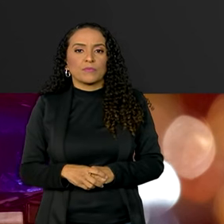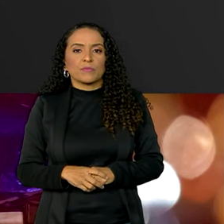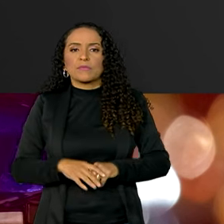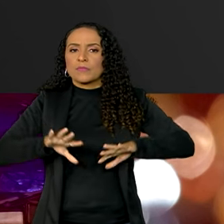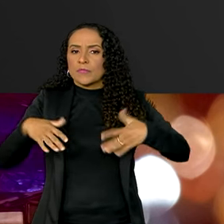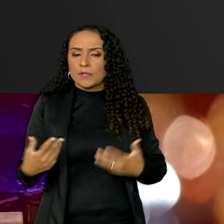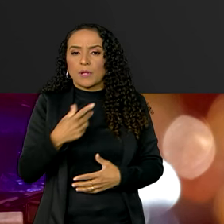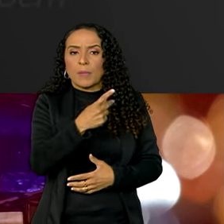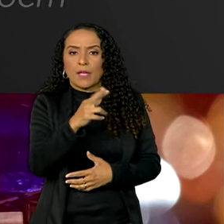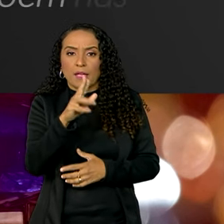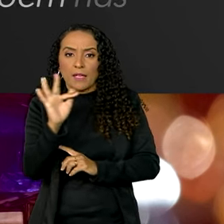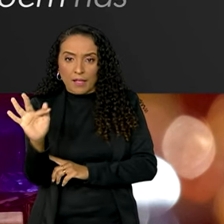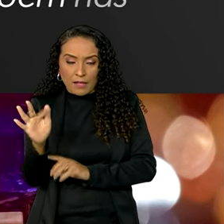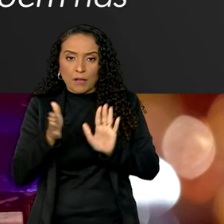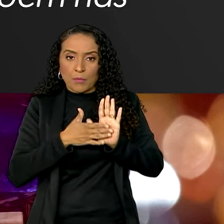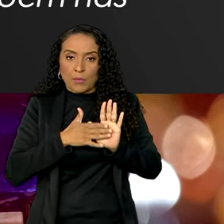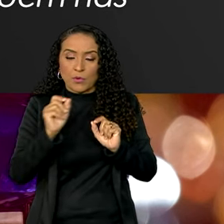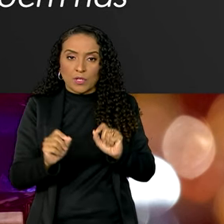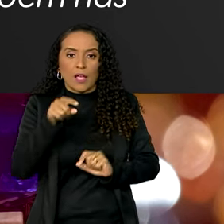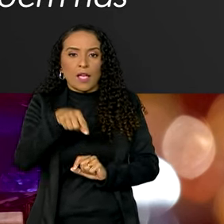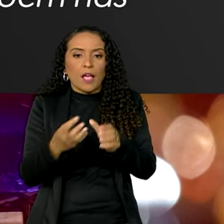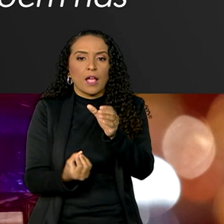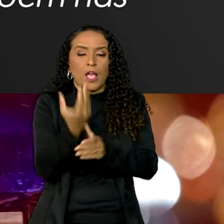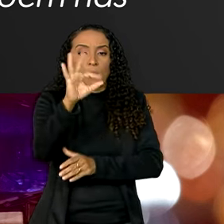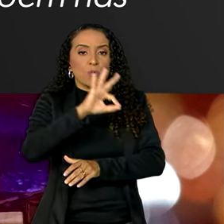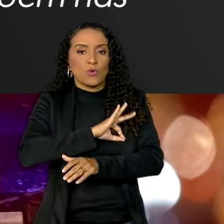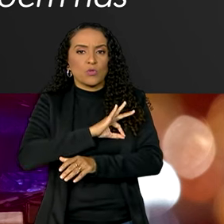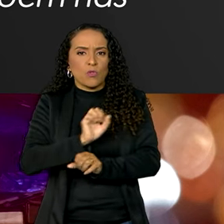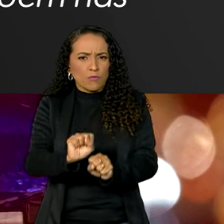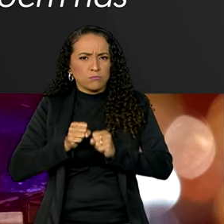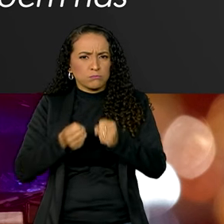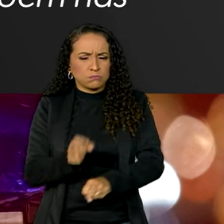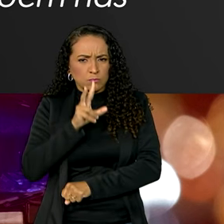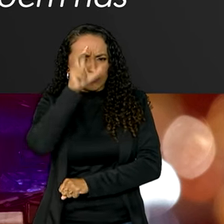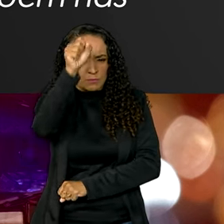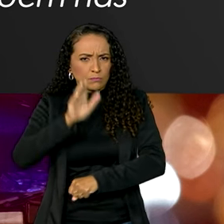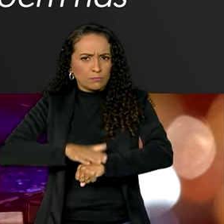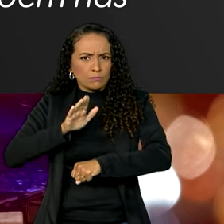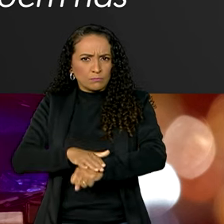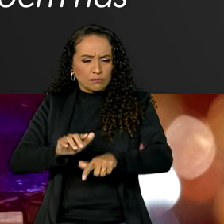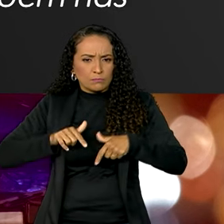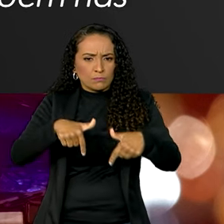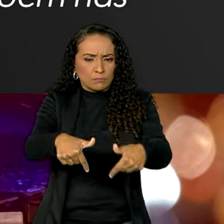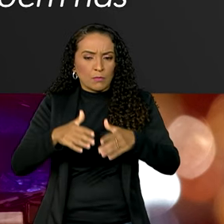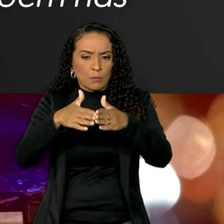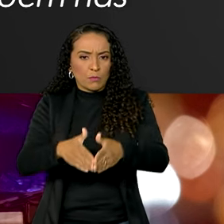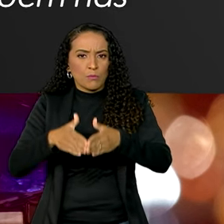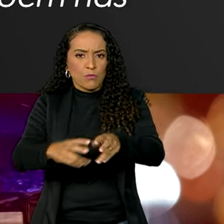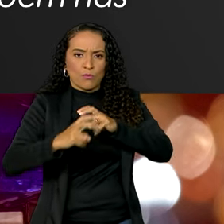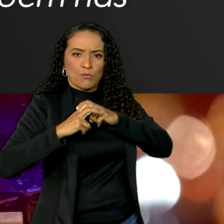caso da PRF, a proposta é criar uma polícia ostensiva, que atue também nas hidrovias e